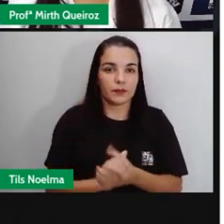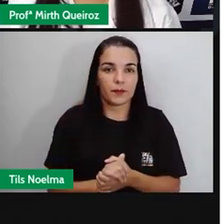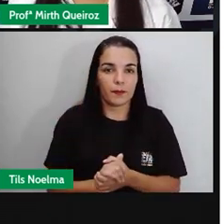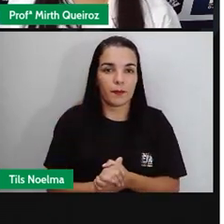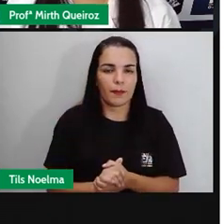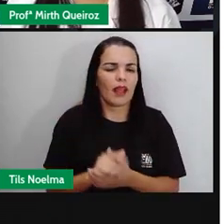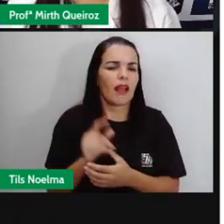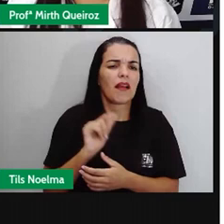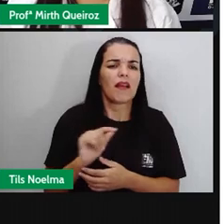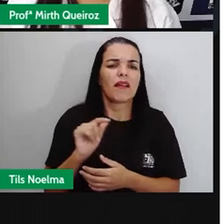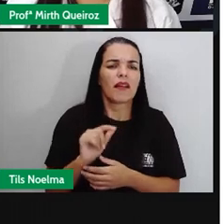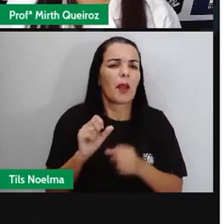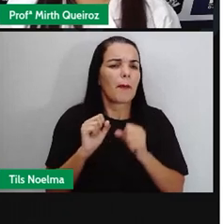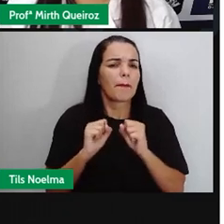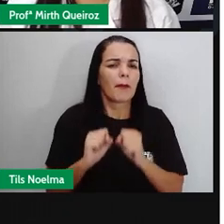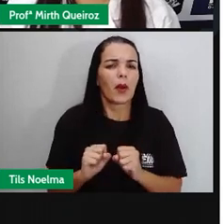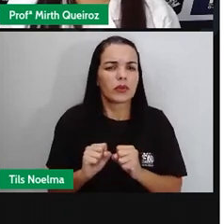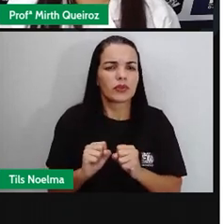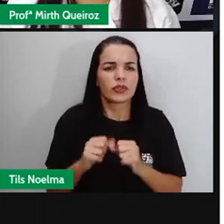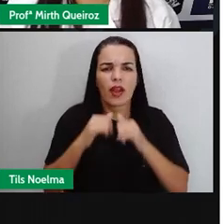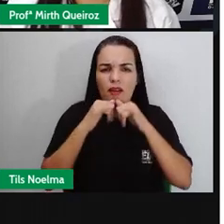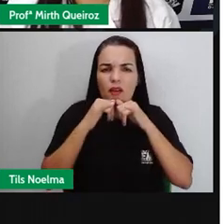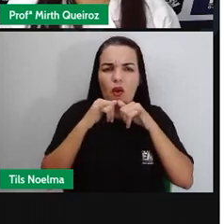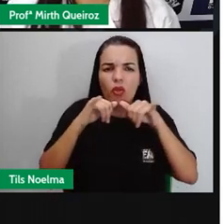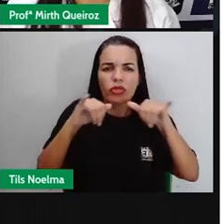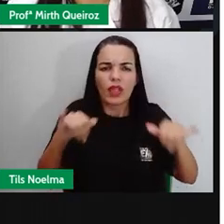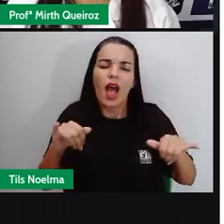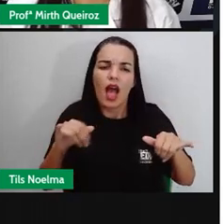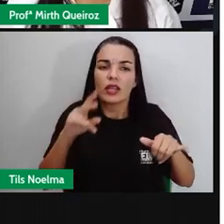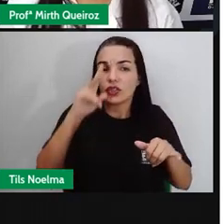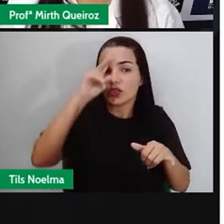Quem pode contar ou narrar histórias, então?